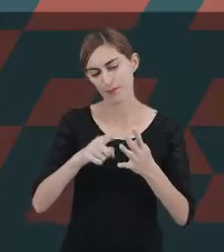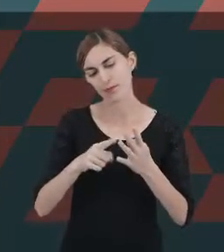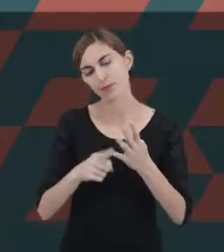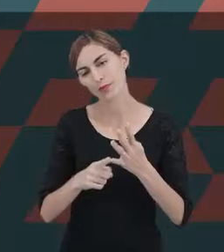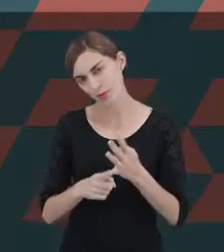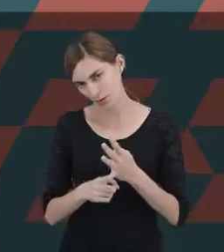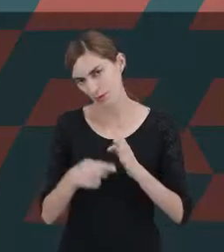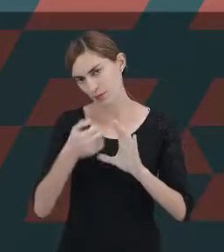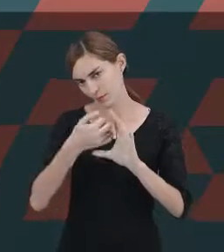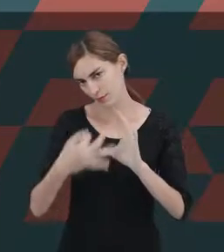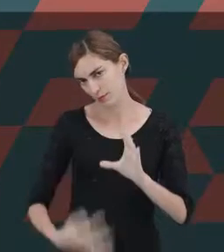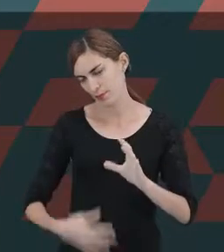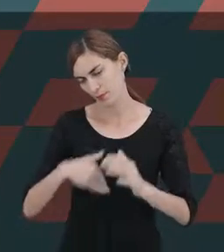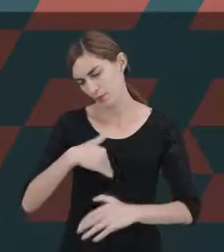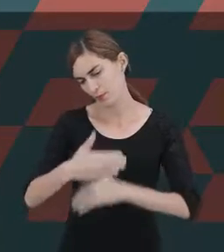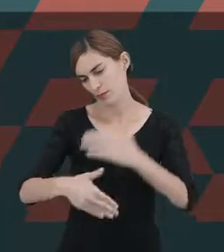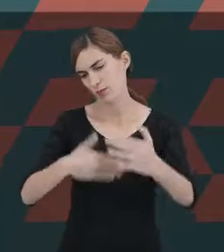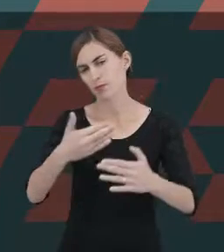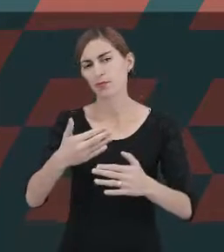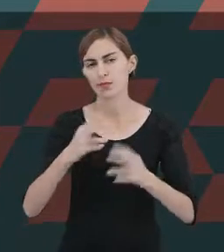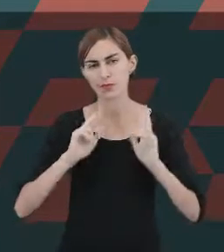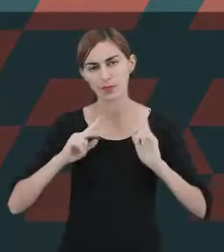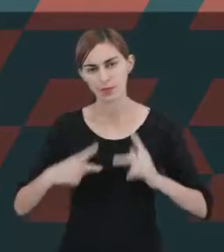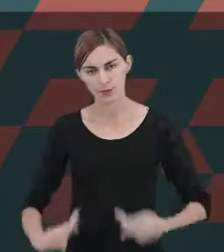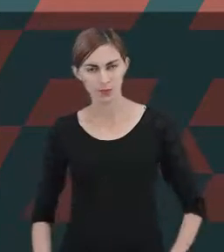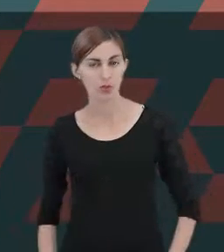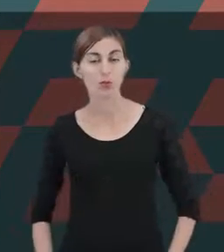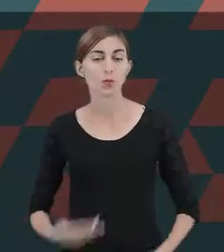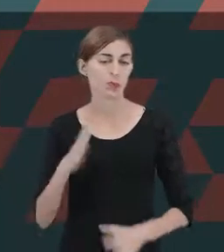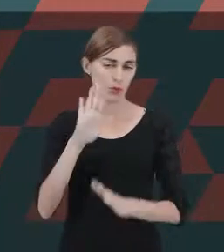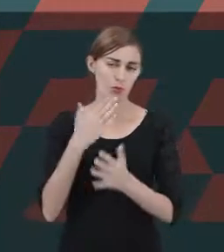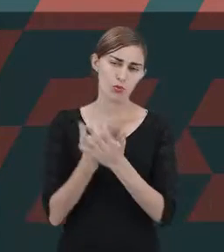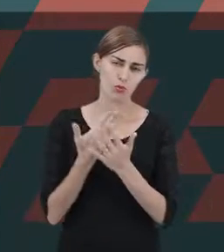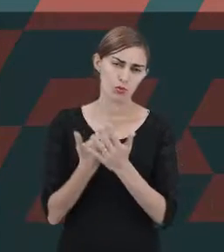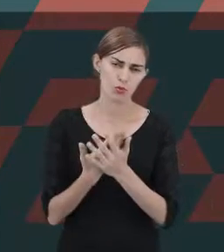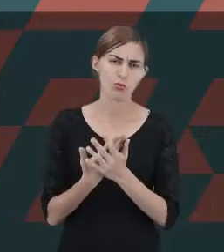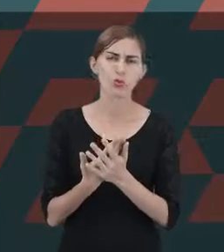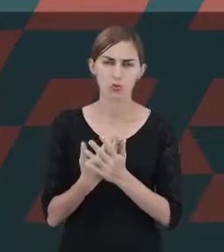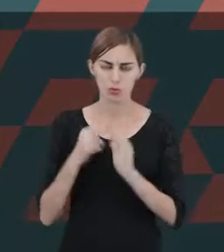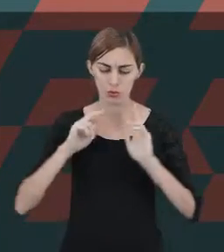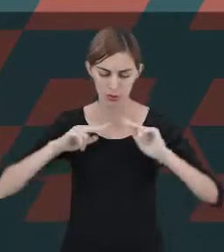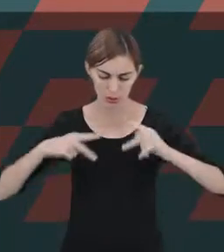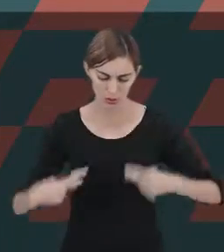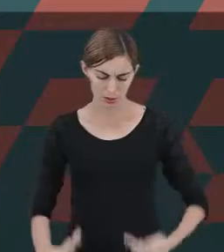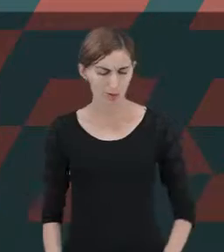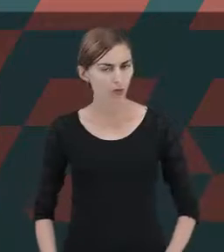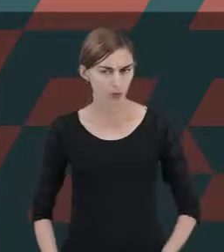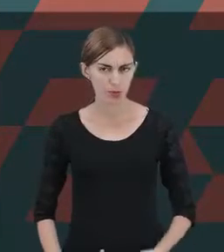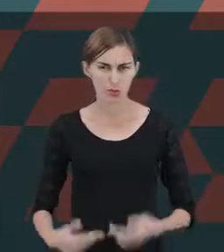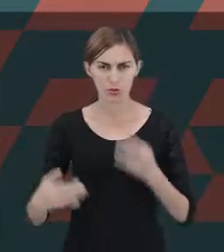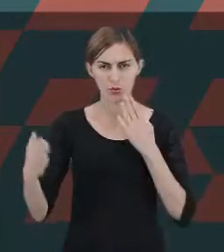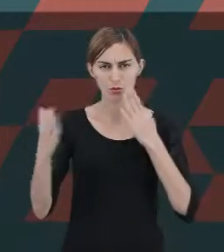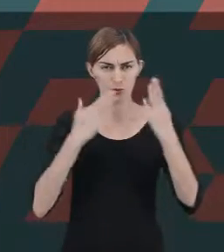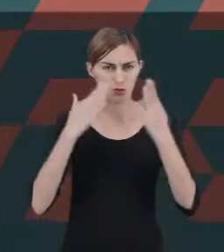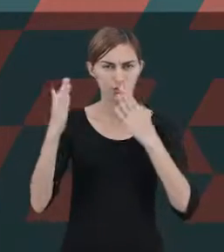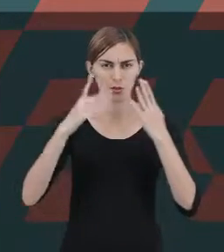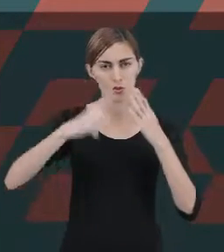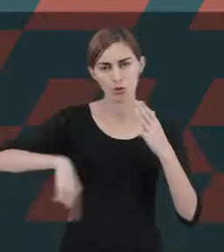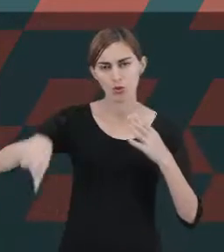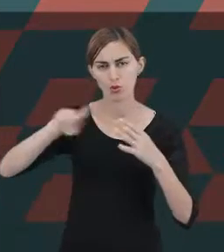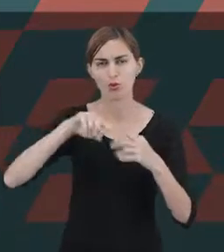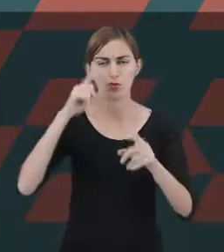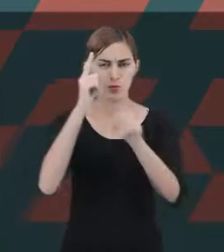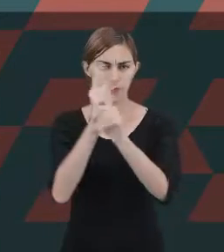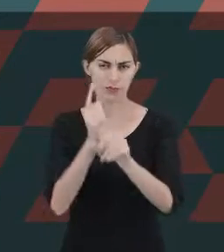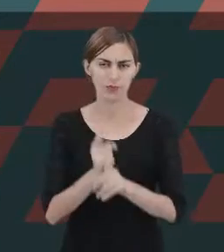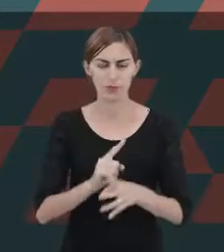desenvolvimento humano. Só que, no estudo de desenvolvimento trazido pela psicologia, nós identificamos